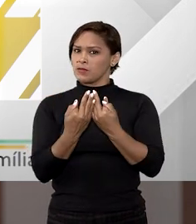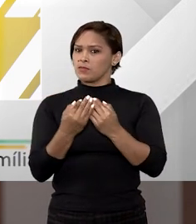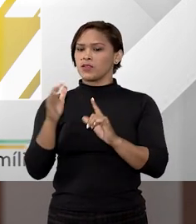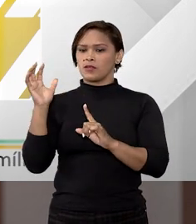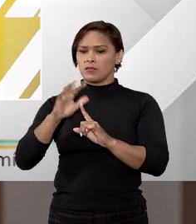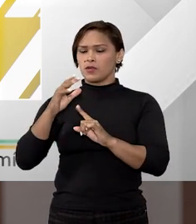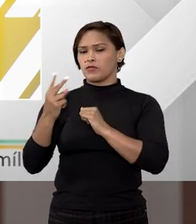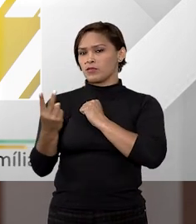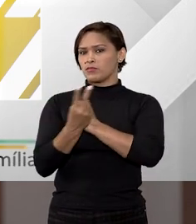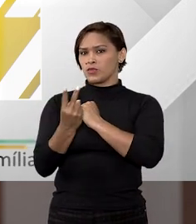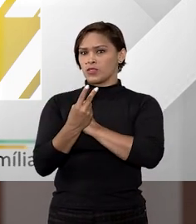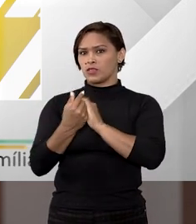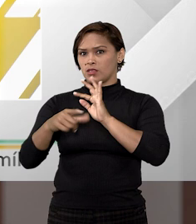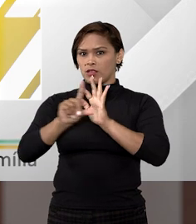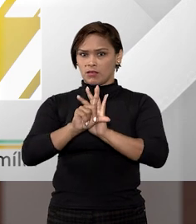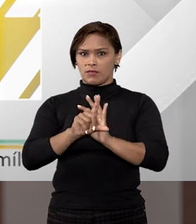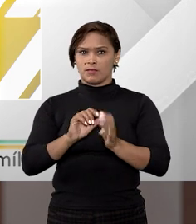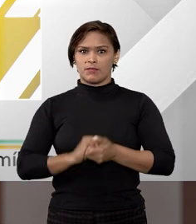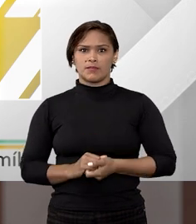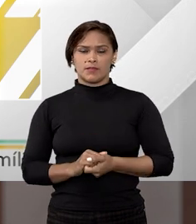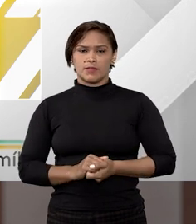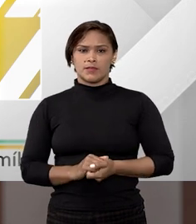para efeito de proteção prevista em lei?